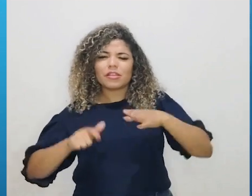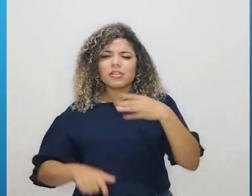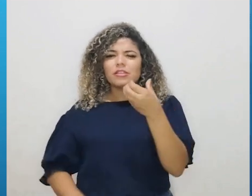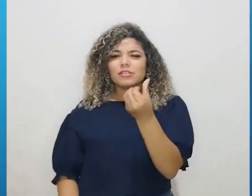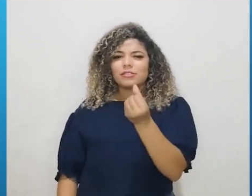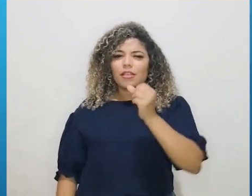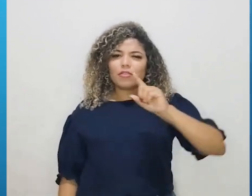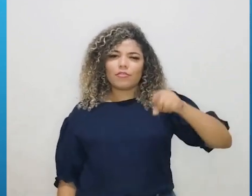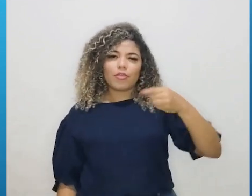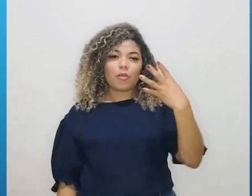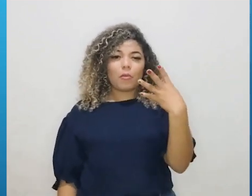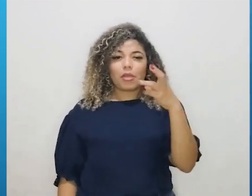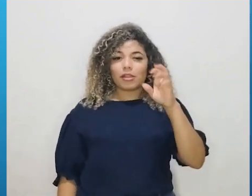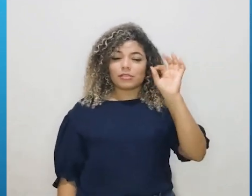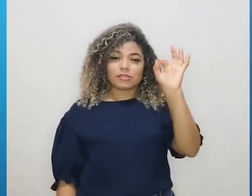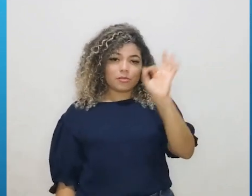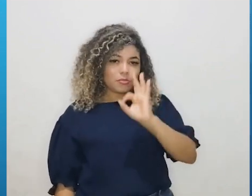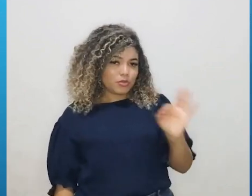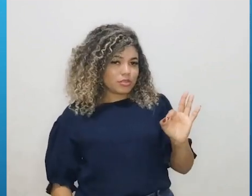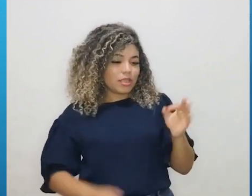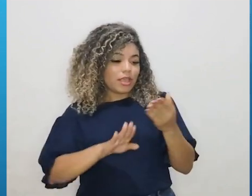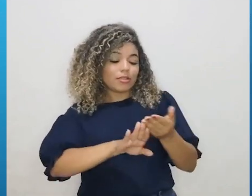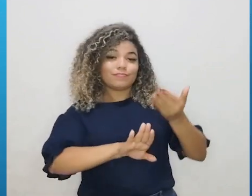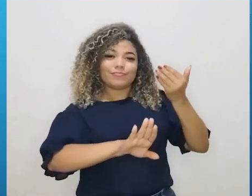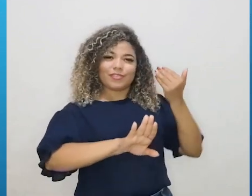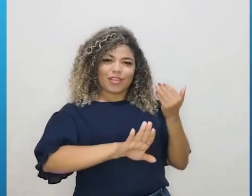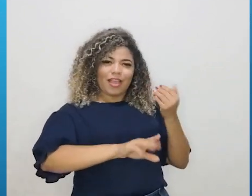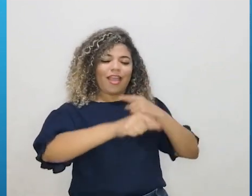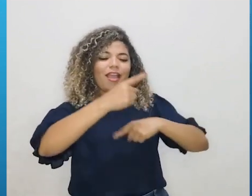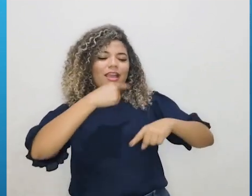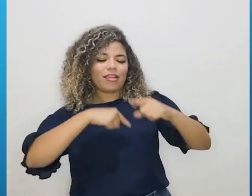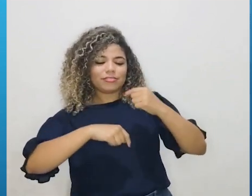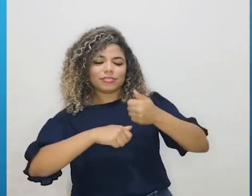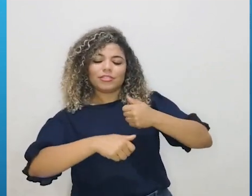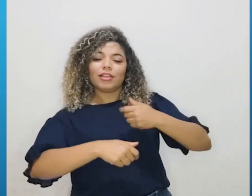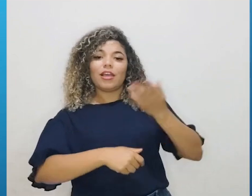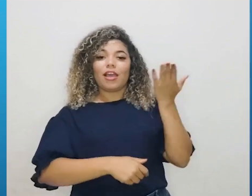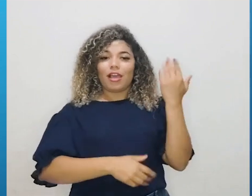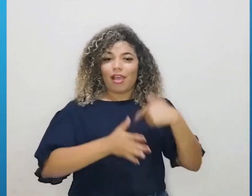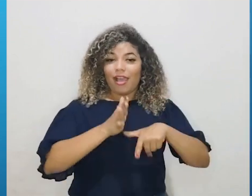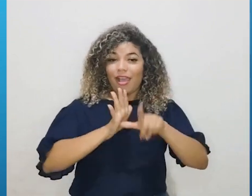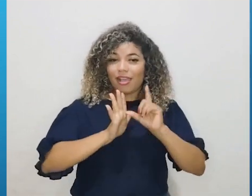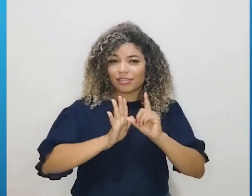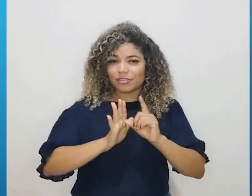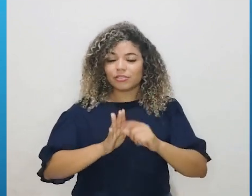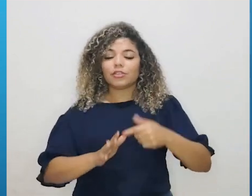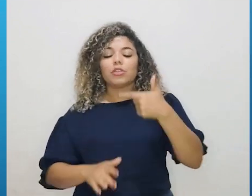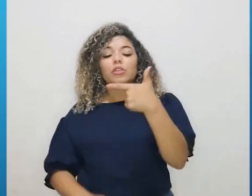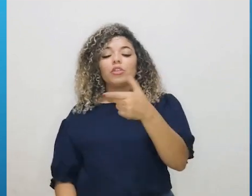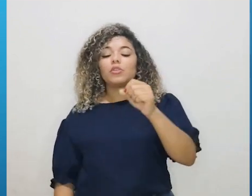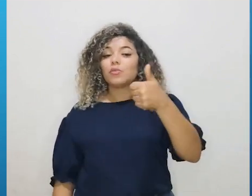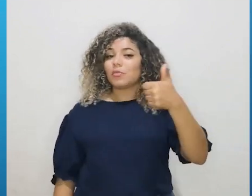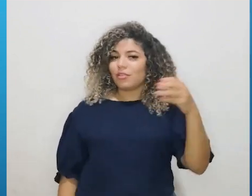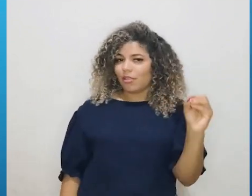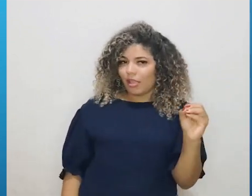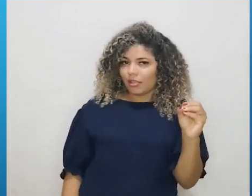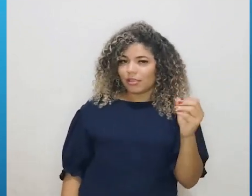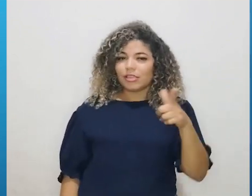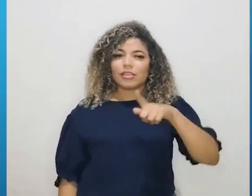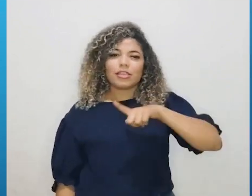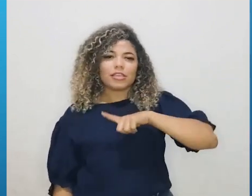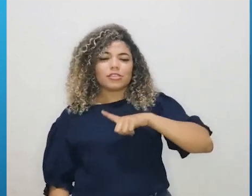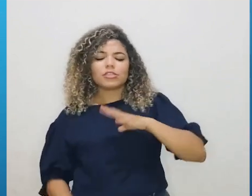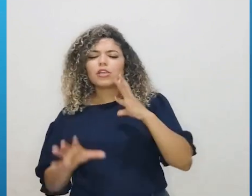,45% em relação à edição anterior da pesquisa que foi em 2010, que havia